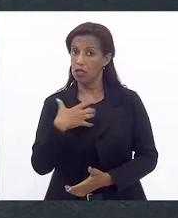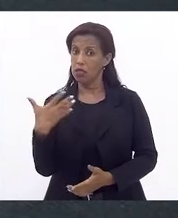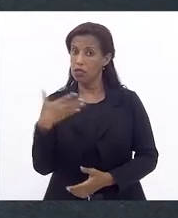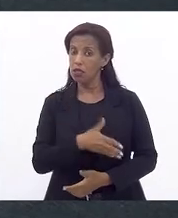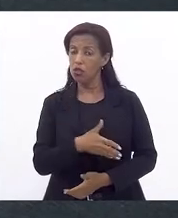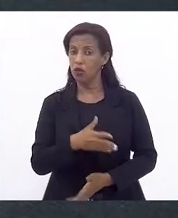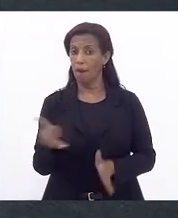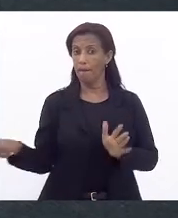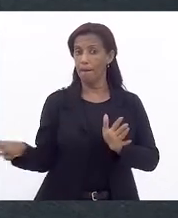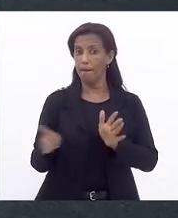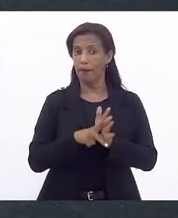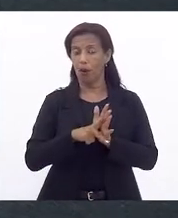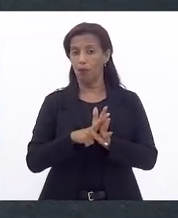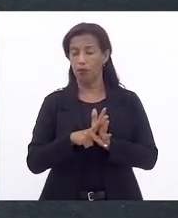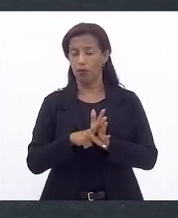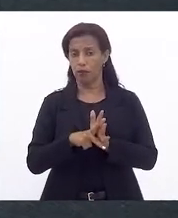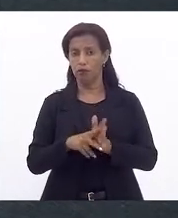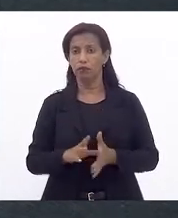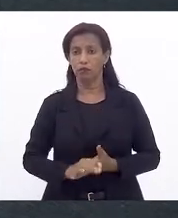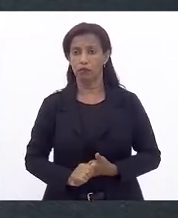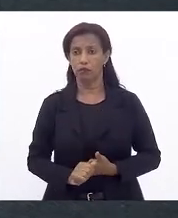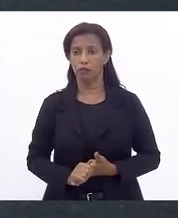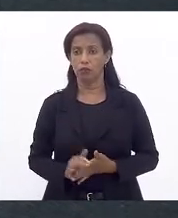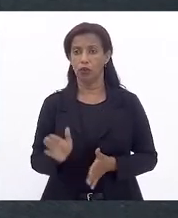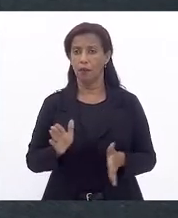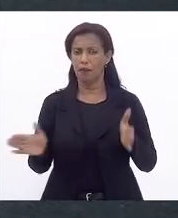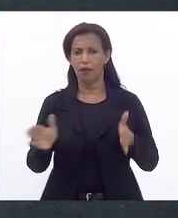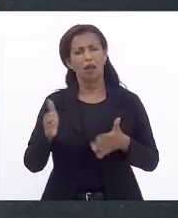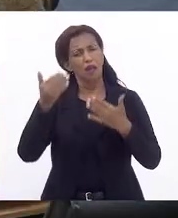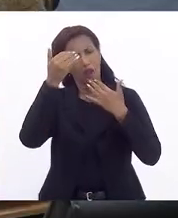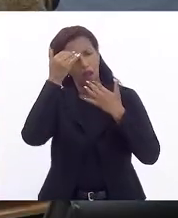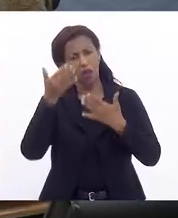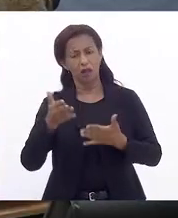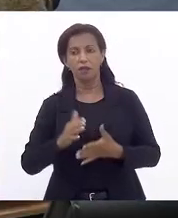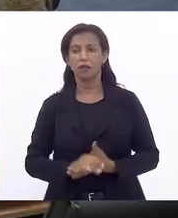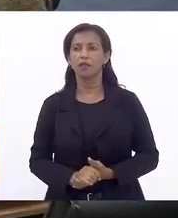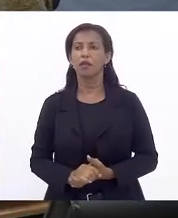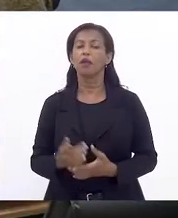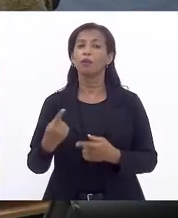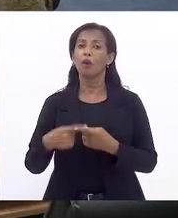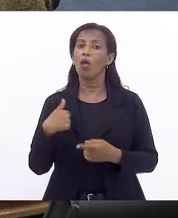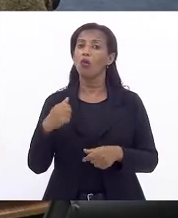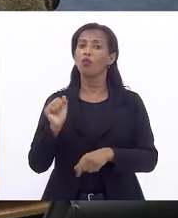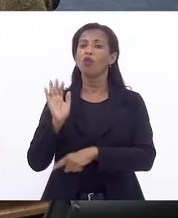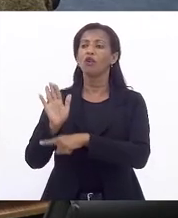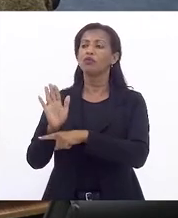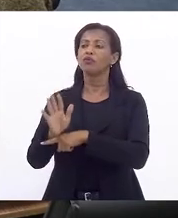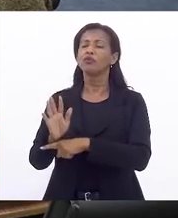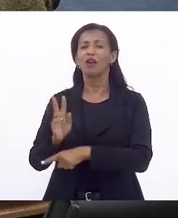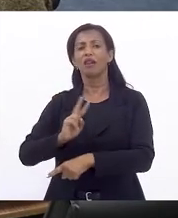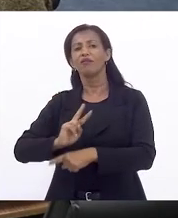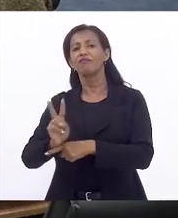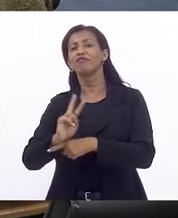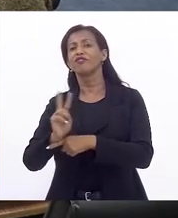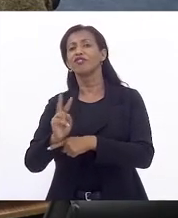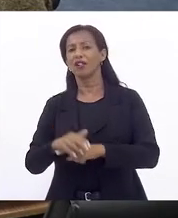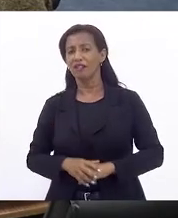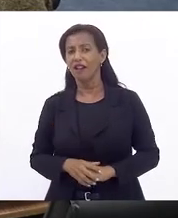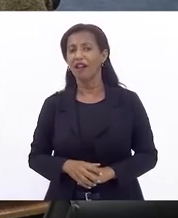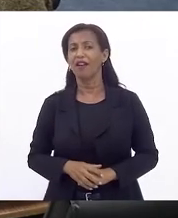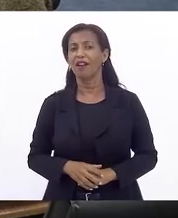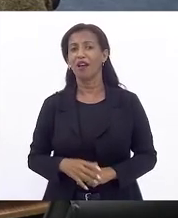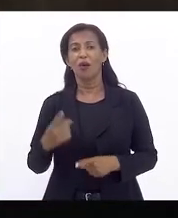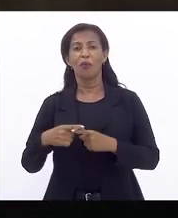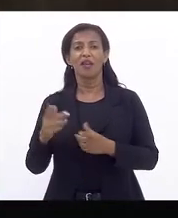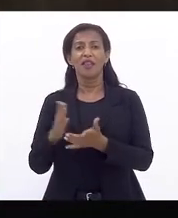exclusivo para a Feira da Providência durante aquele período. Eu queria agradecer, dizer ao nome, deputado, que eu vou ajudar a fiscalizar contra algumas mercadoras que vêm